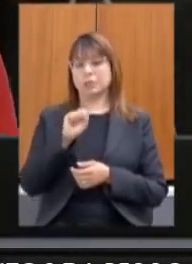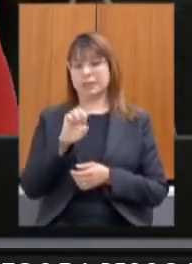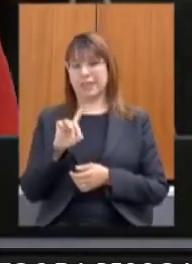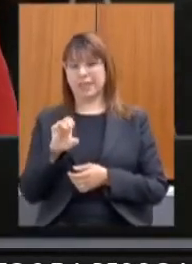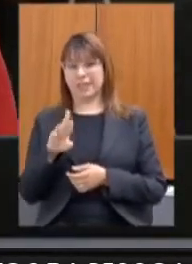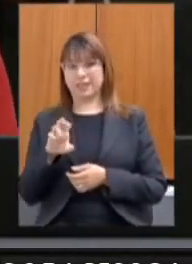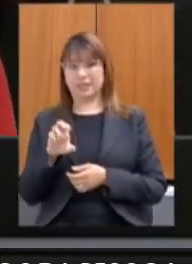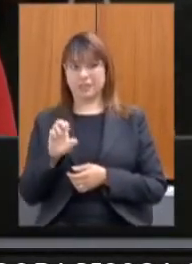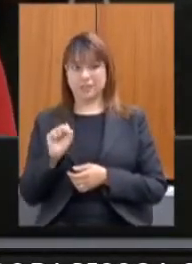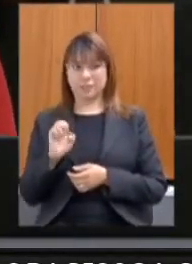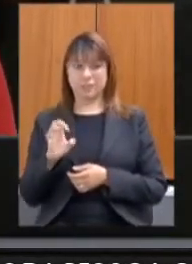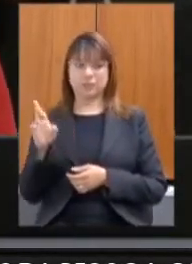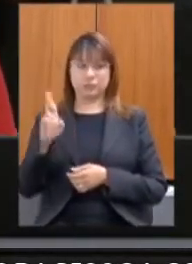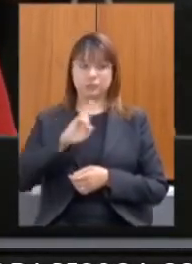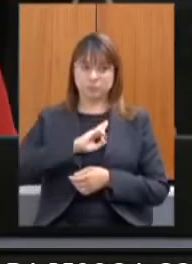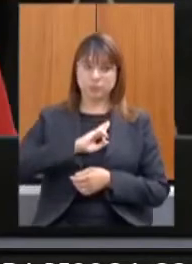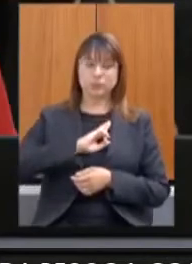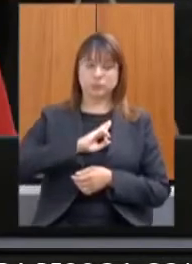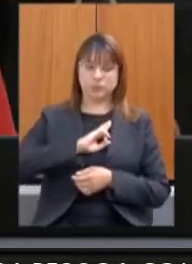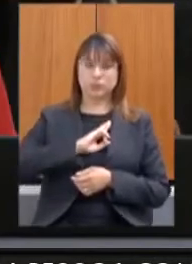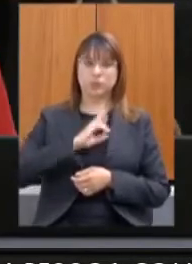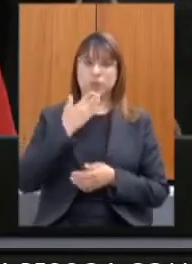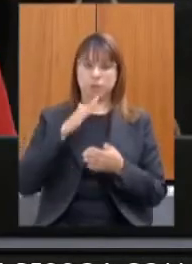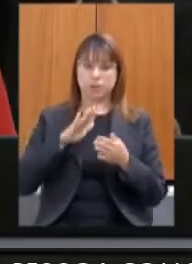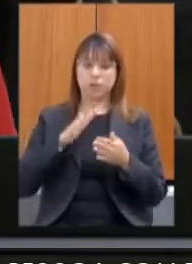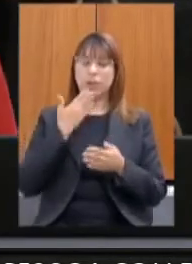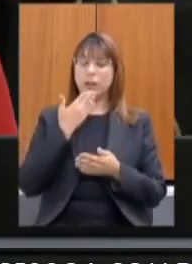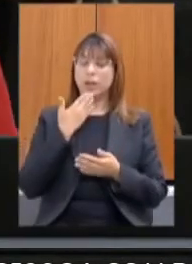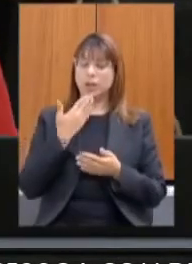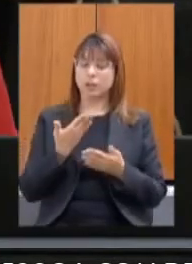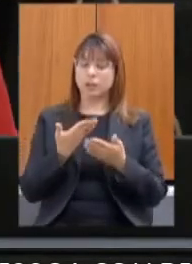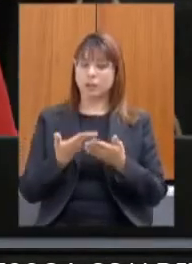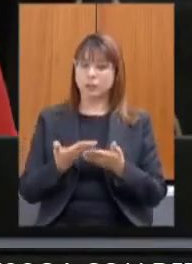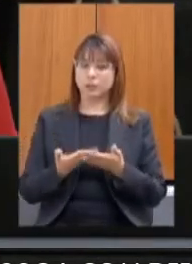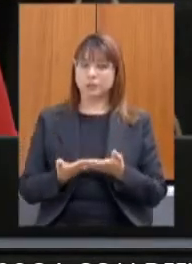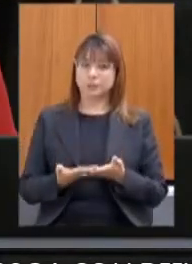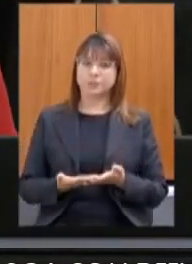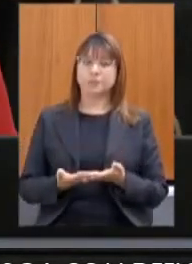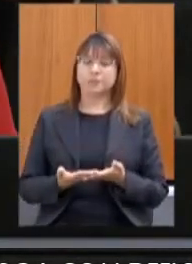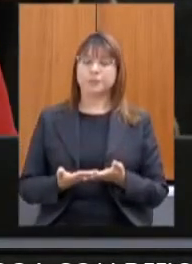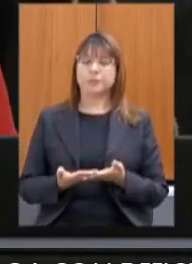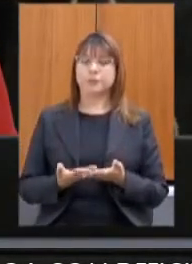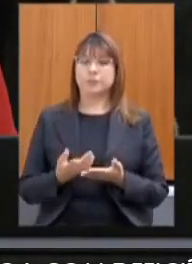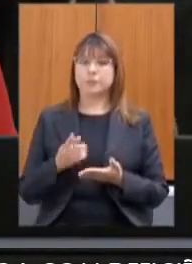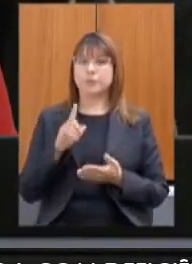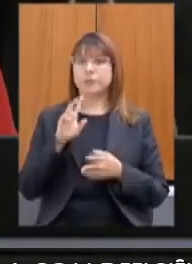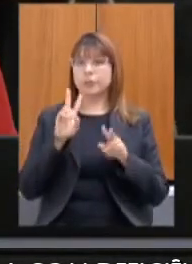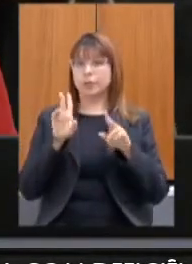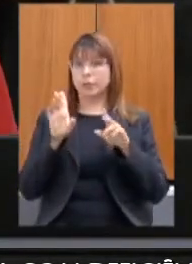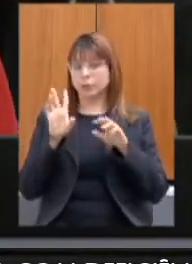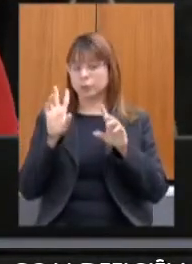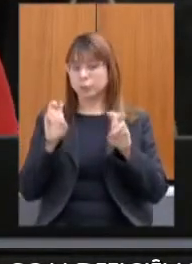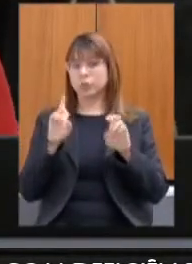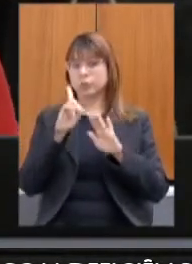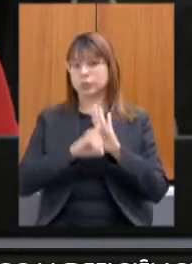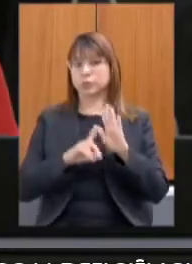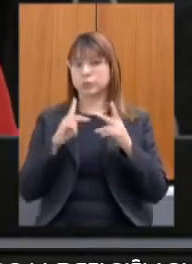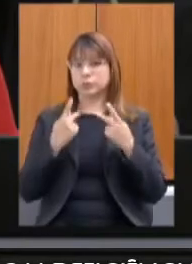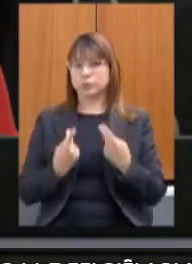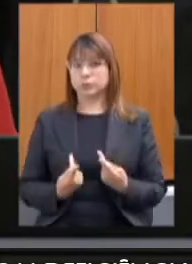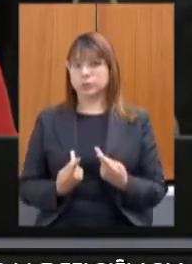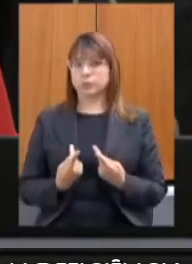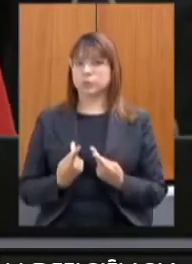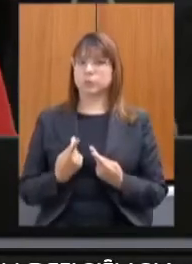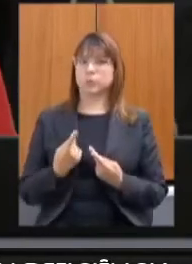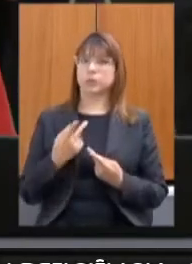a esse requerimento enviado pela Comissão de Direitos Humanos dando inclusive atenção especial às suas preocupações e pós audiência